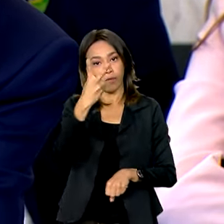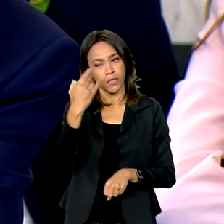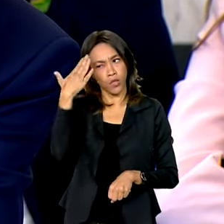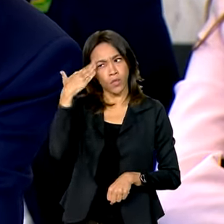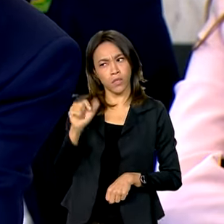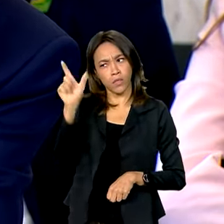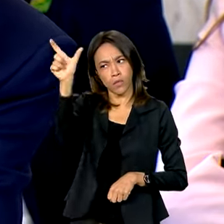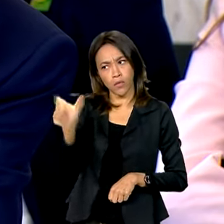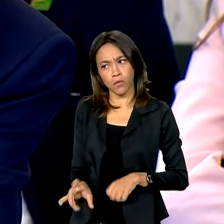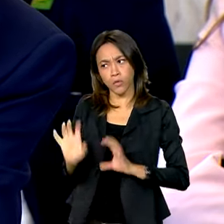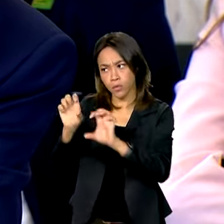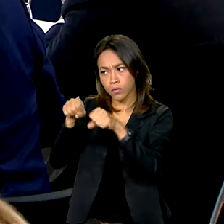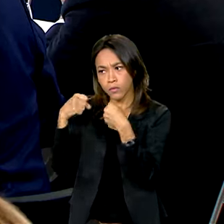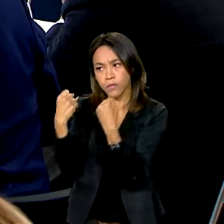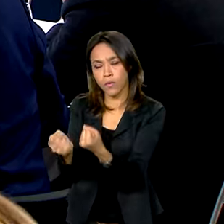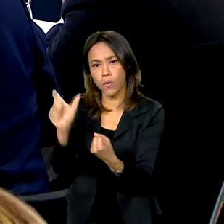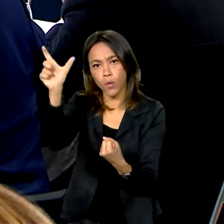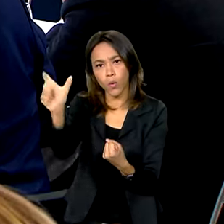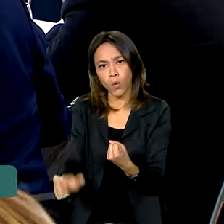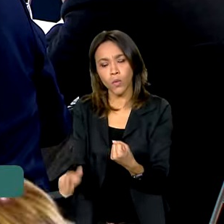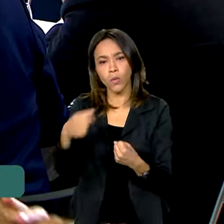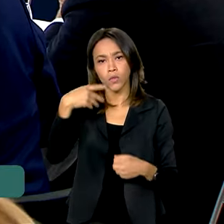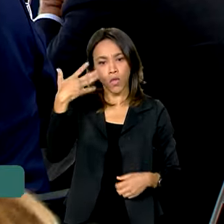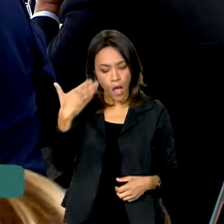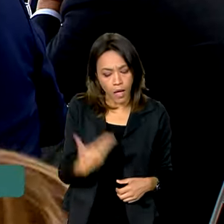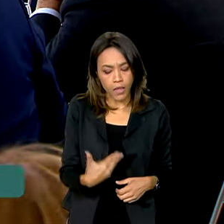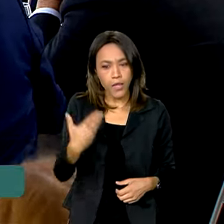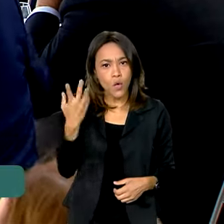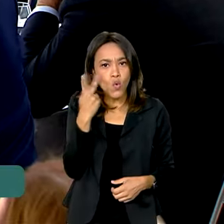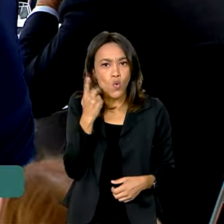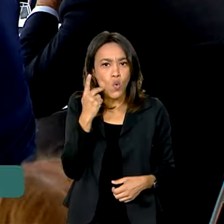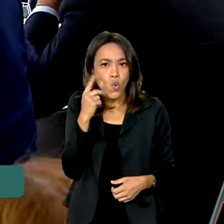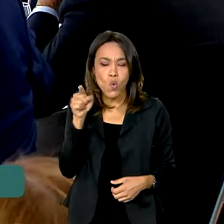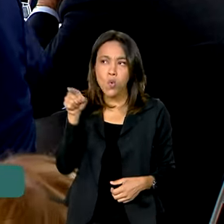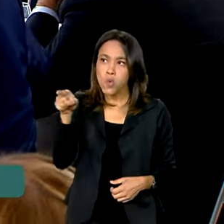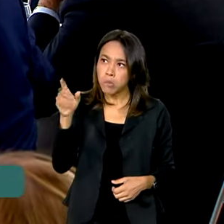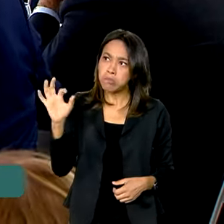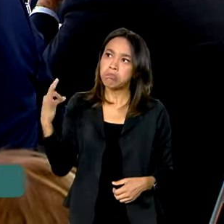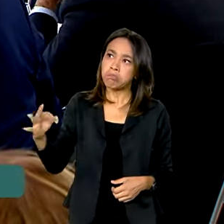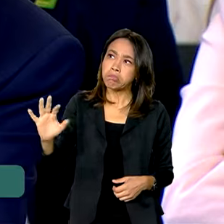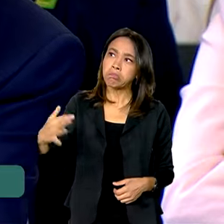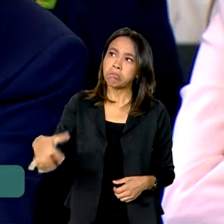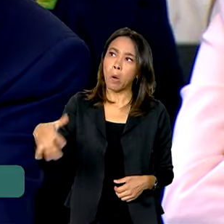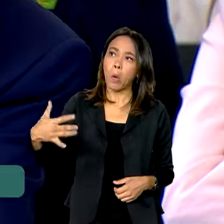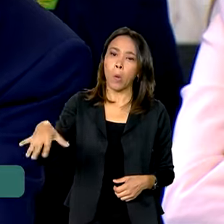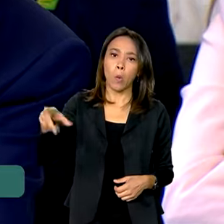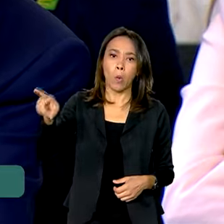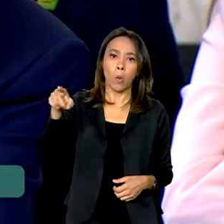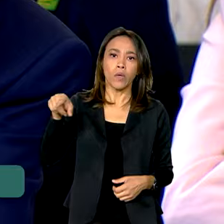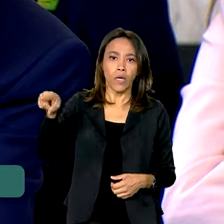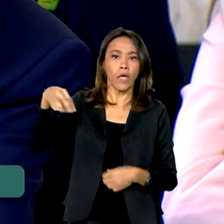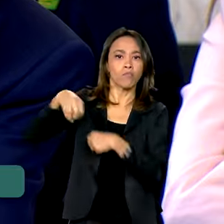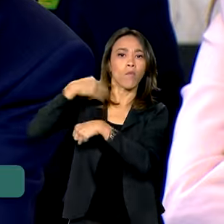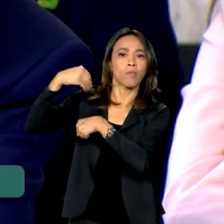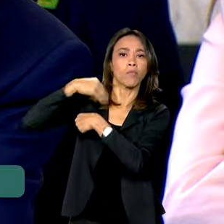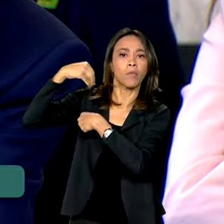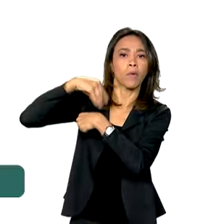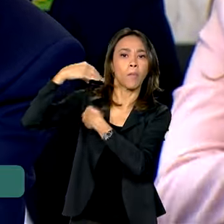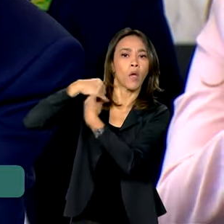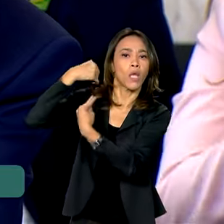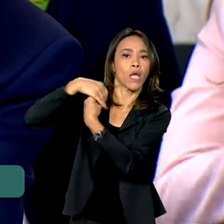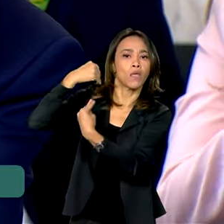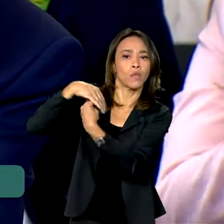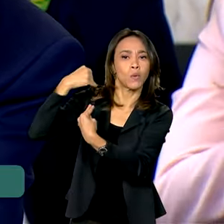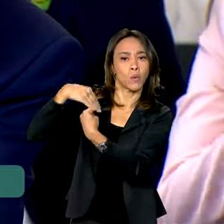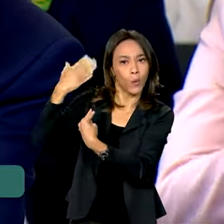garra, da sua determinação. O Ceará está aqui com essa taja verde e ele me orientou muito nesse processo.